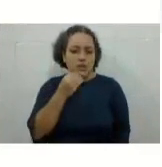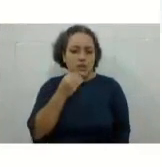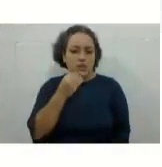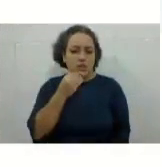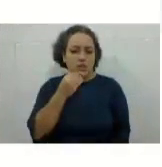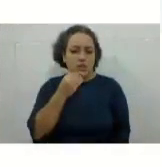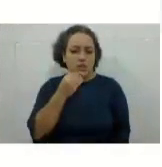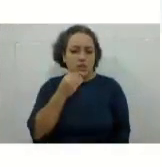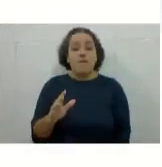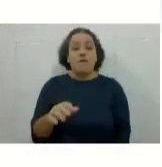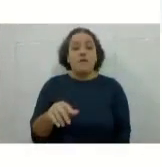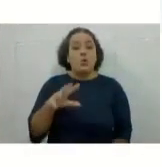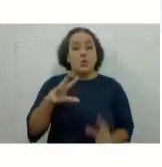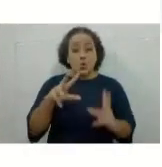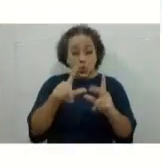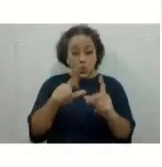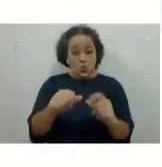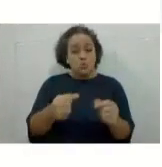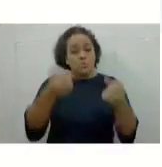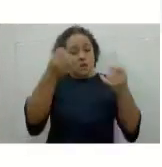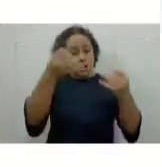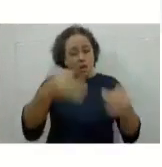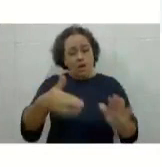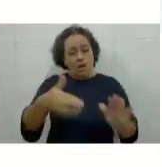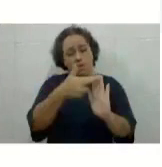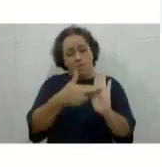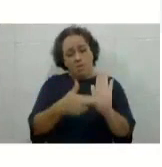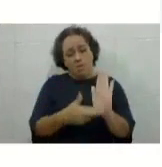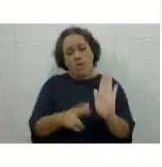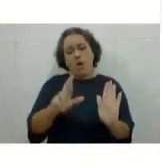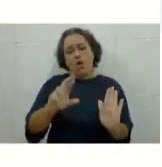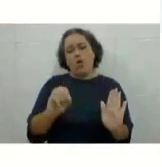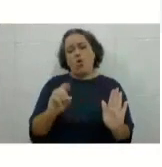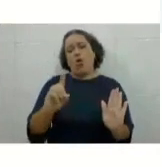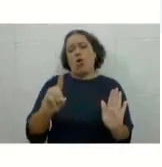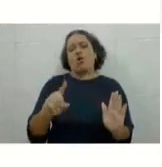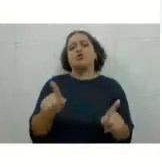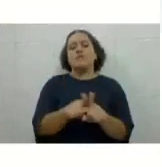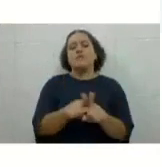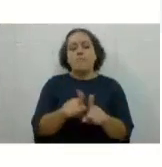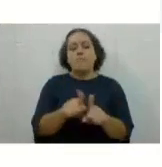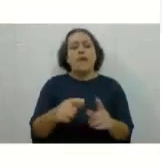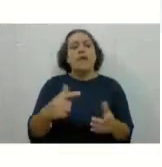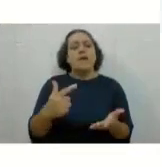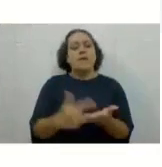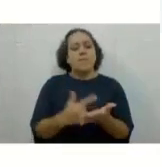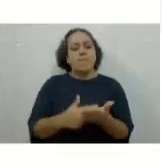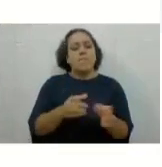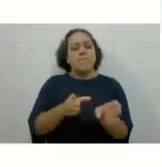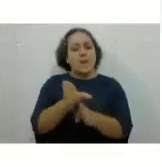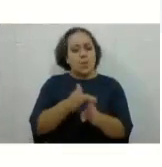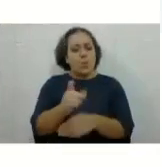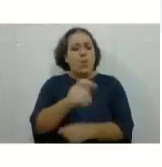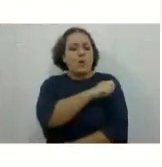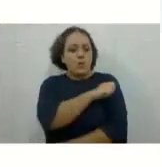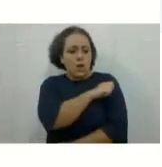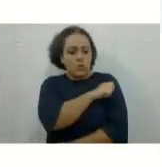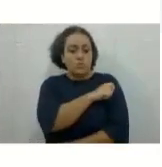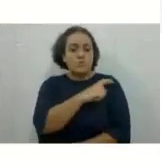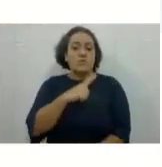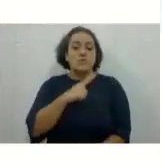lá no Código de Ética de SENTE e no Manual do Aluno também, né? Mas aqui eu posso citar questões de saúde, questões de trabalho